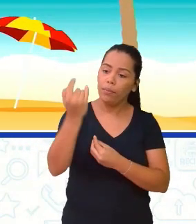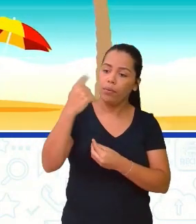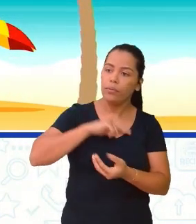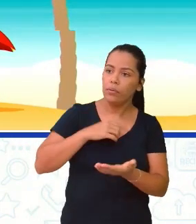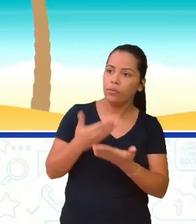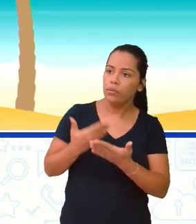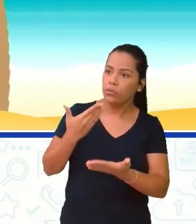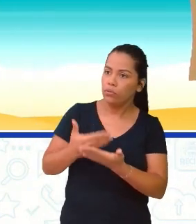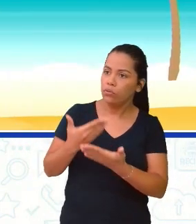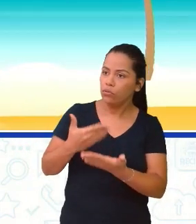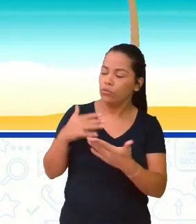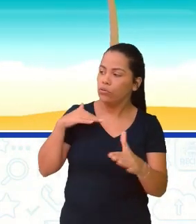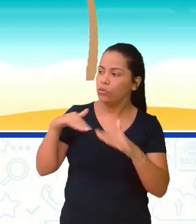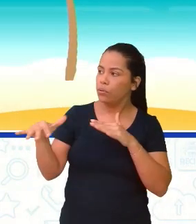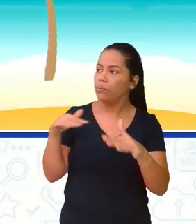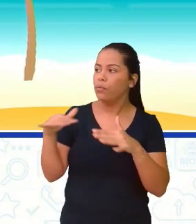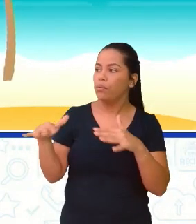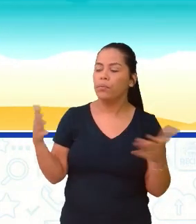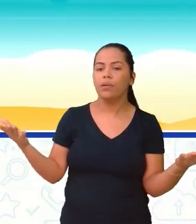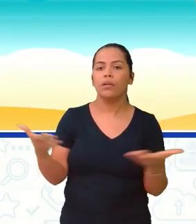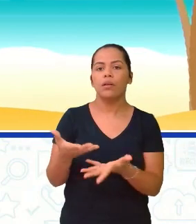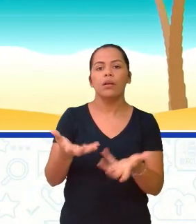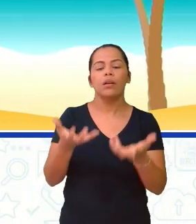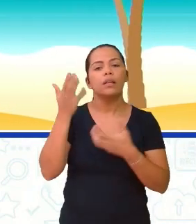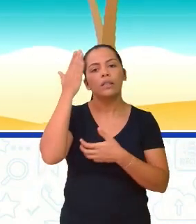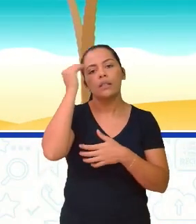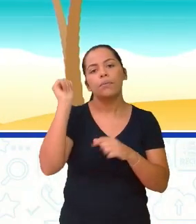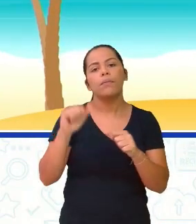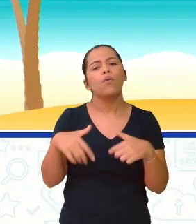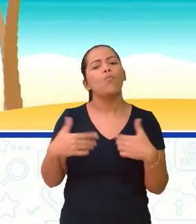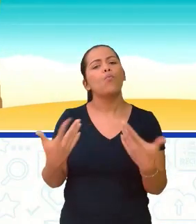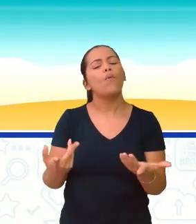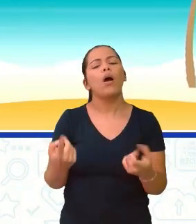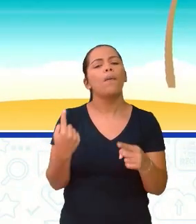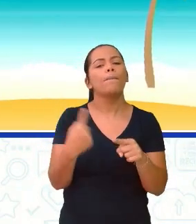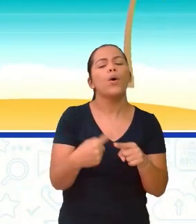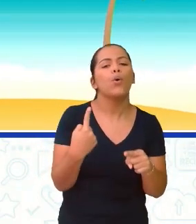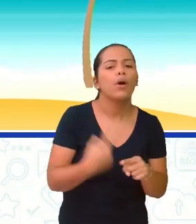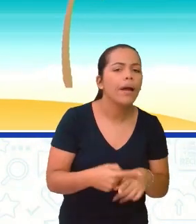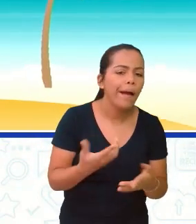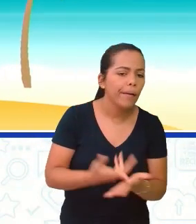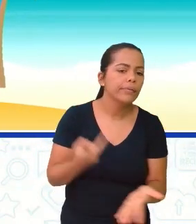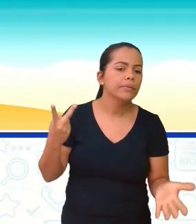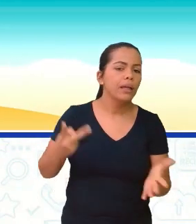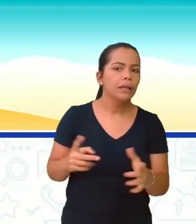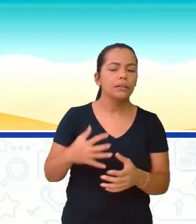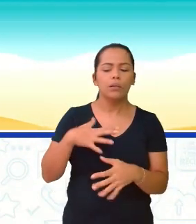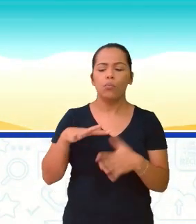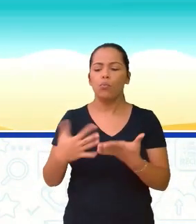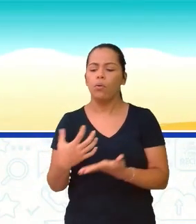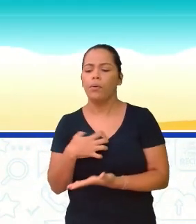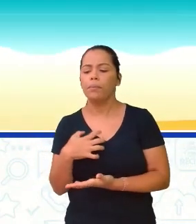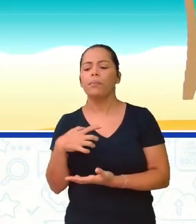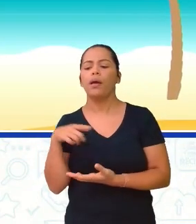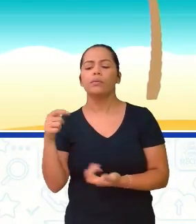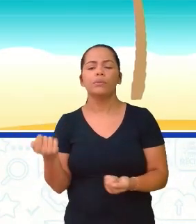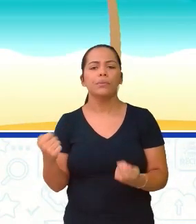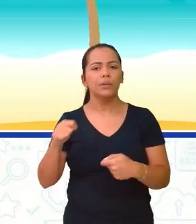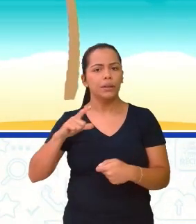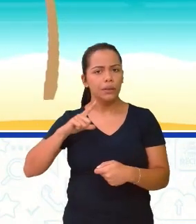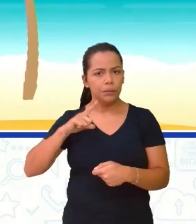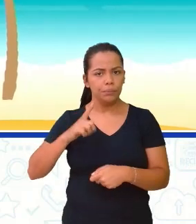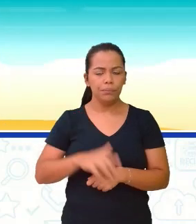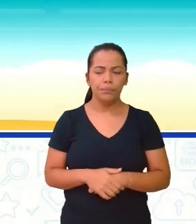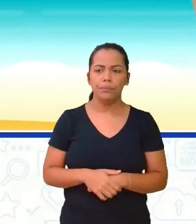e agora, querendo saber quais são as causas e os possíveis efeitos que essas causas podem causar.